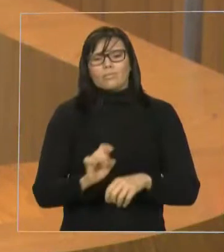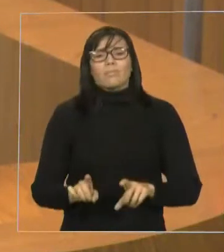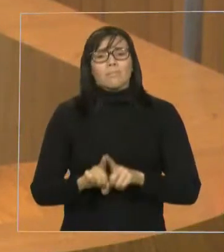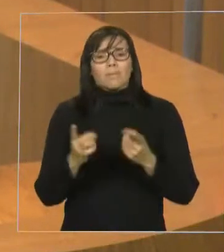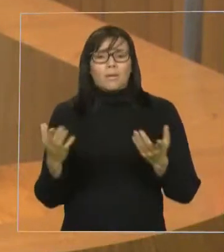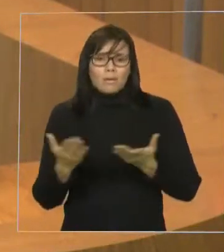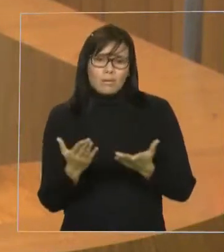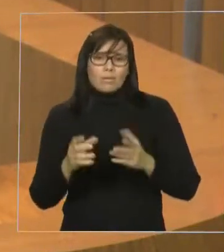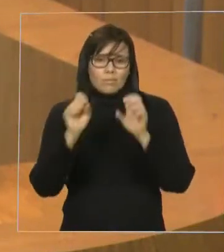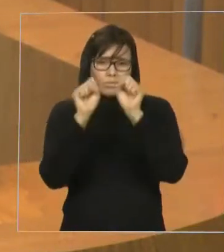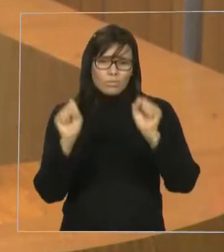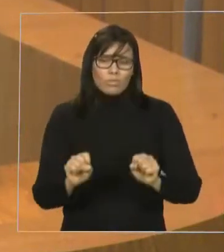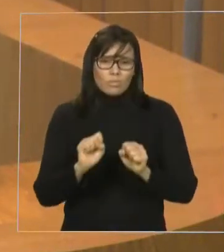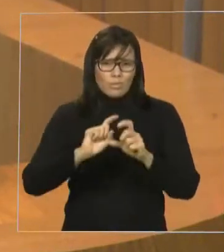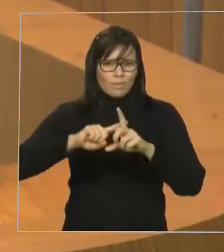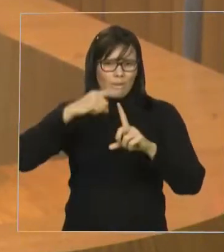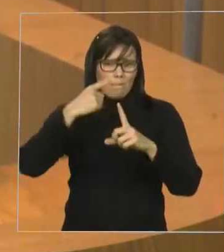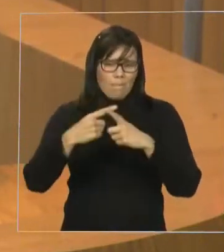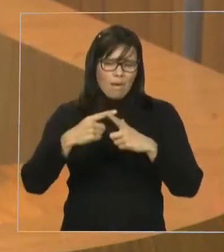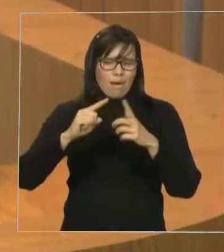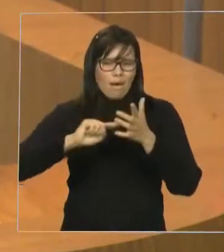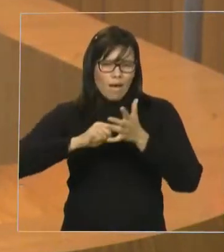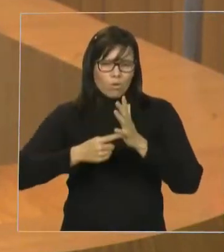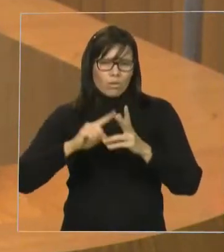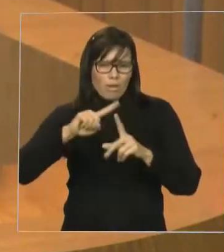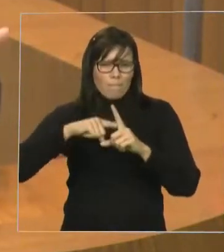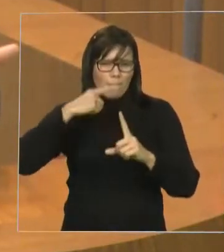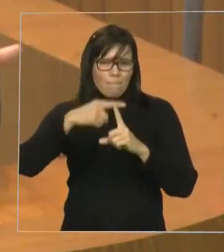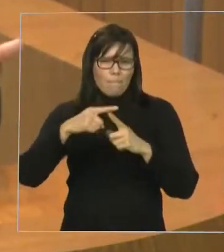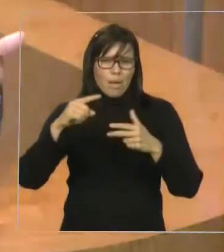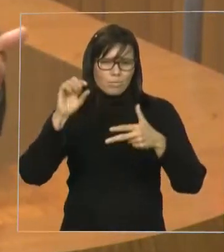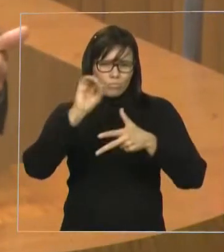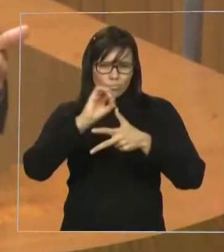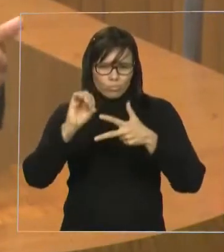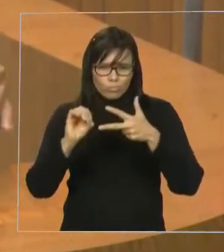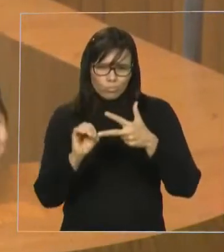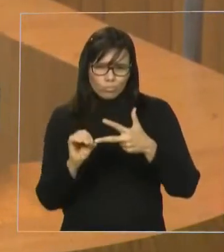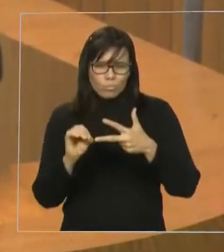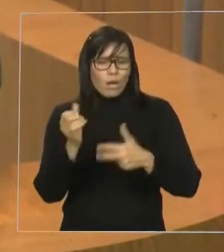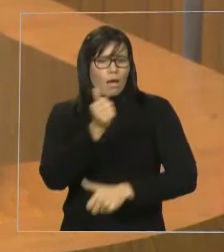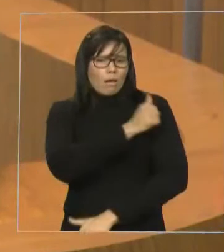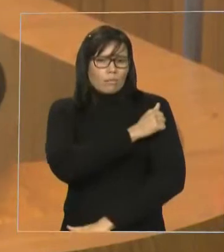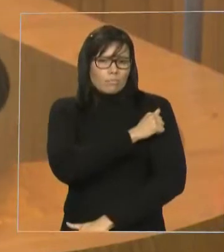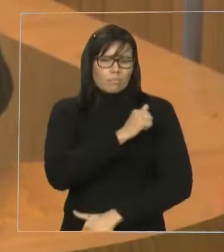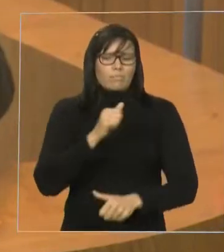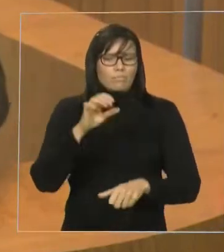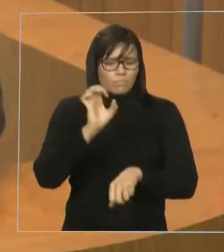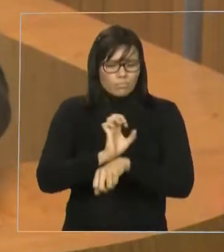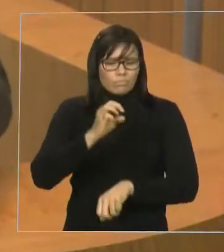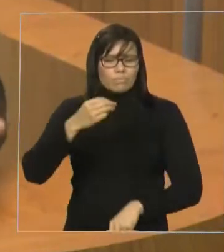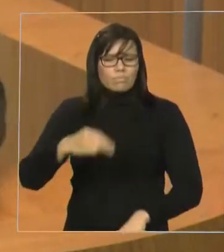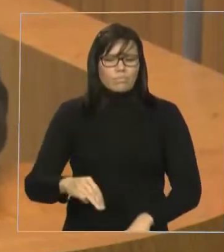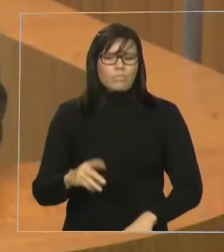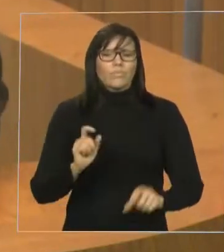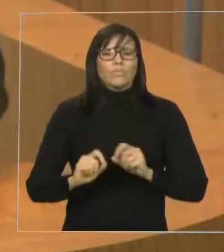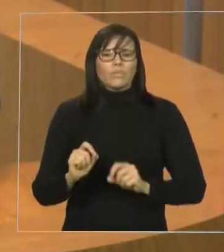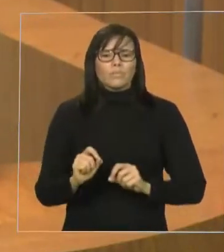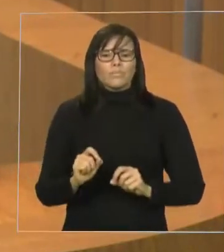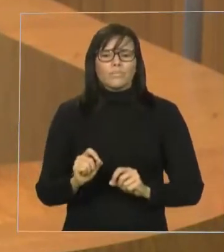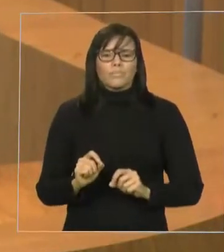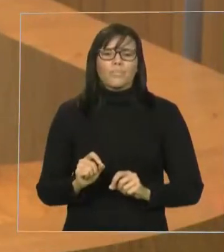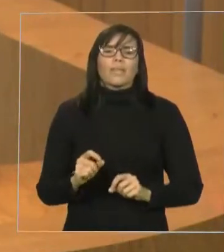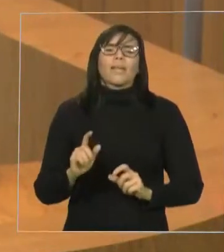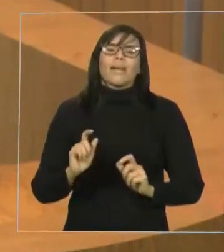maranhenses ocupem essas vagas, para que os maranhenses concluam o curso de medicina